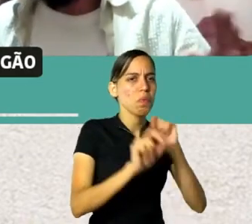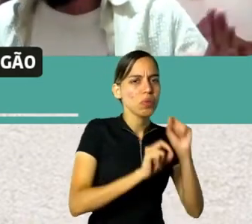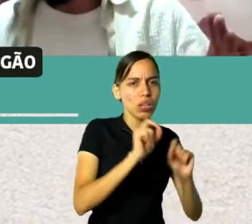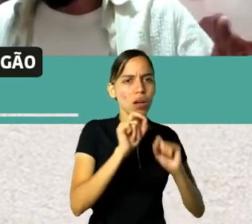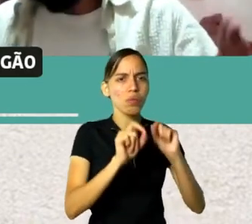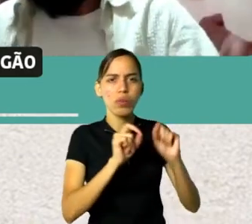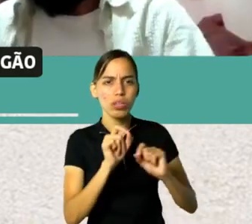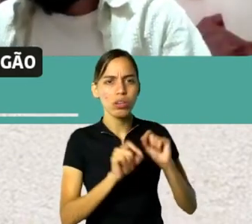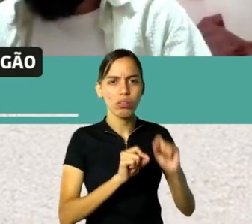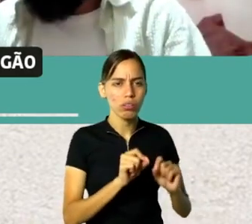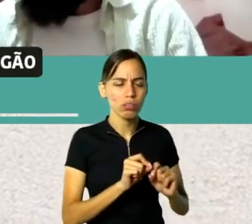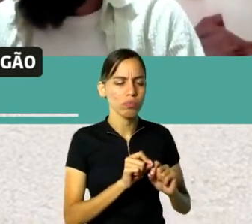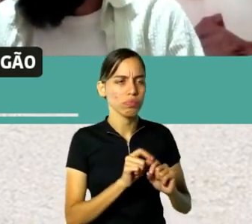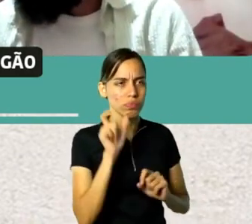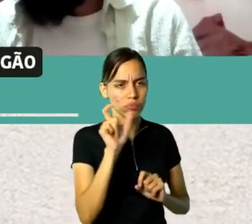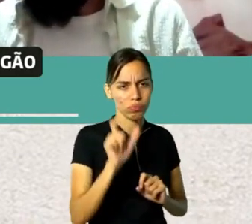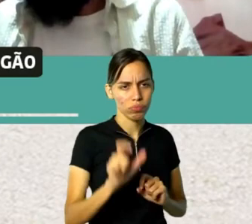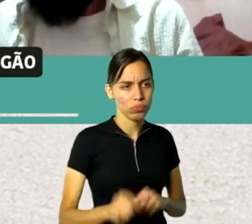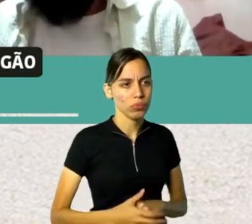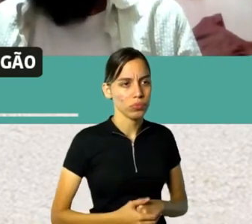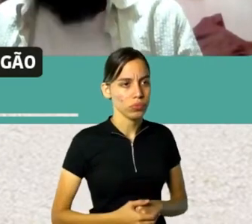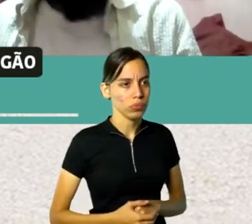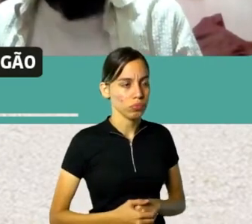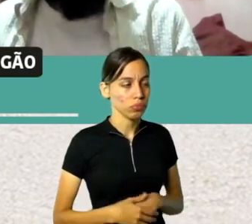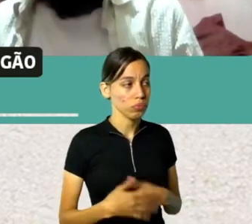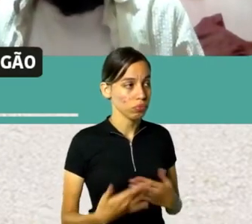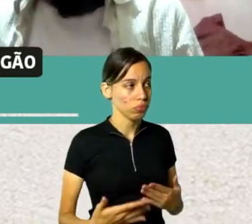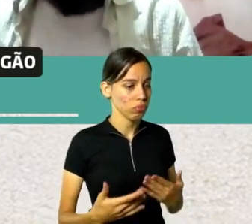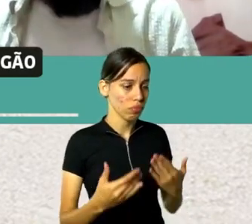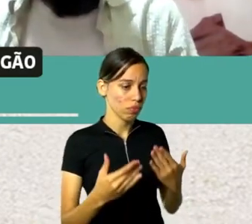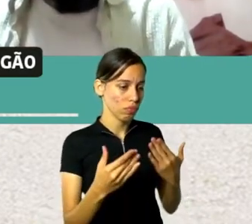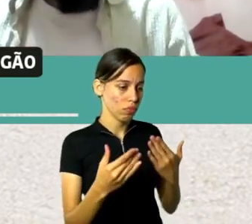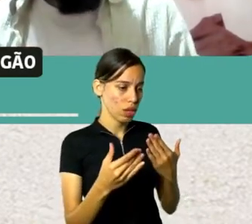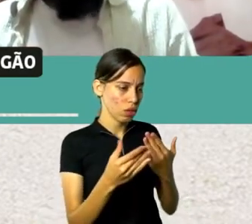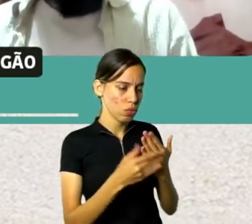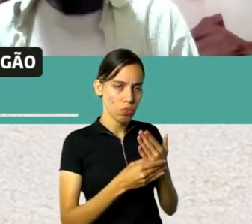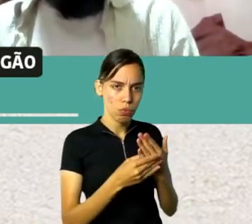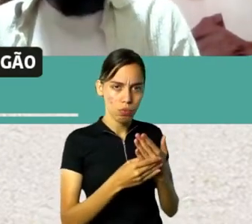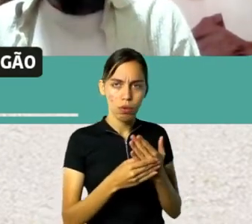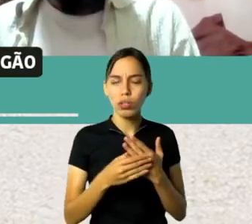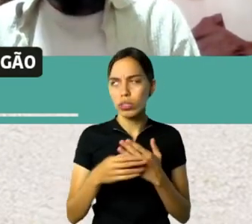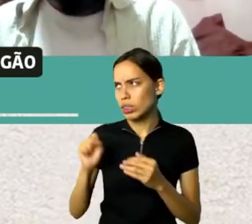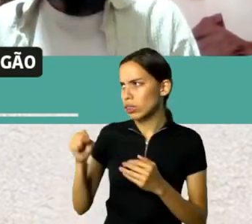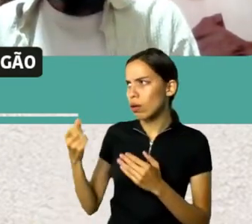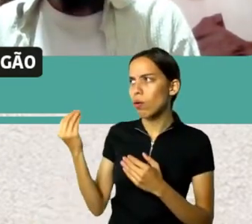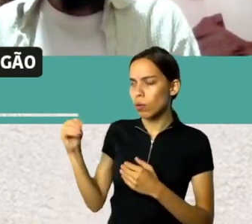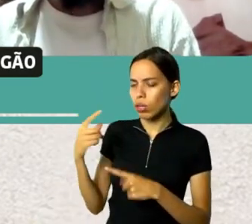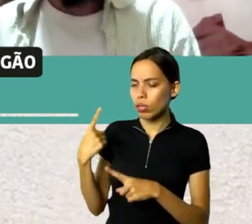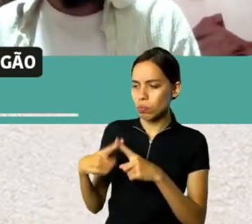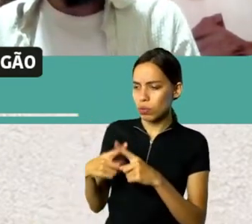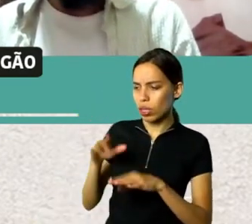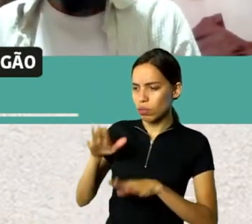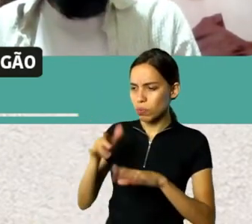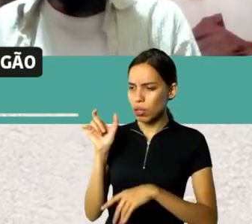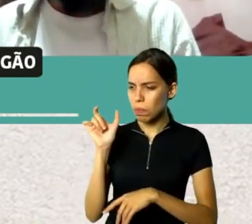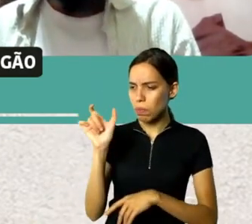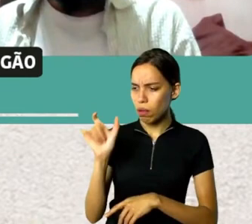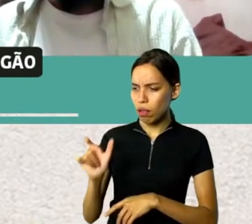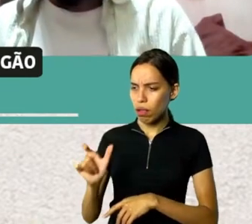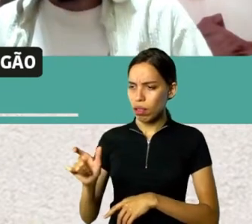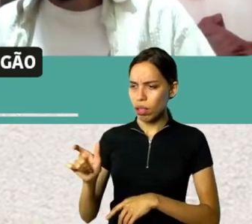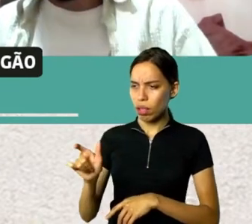você entender no início, olha, tem isso aqui que você tem que entender, você é obrigado de entender todas as